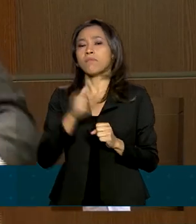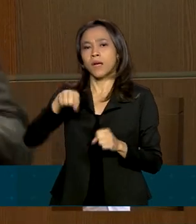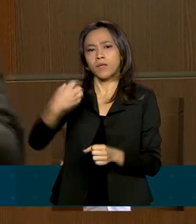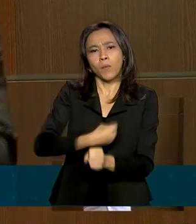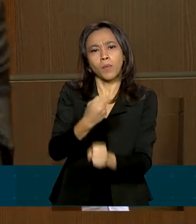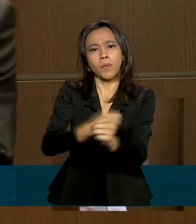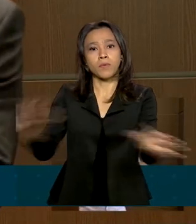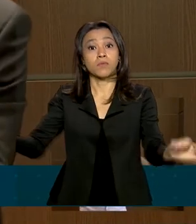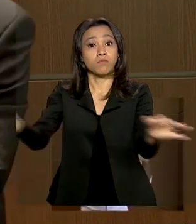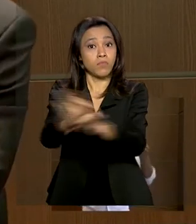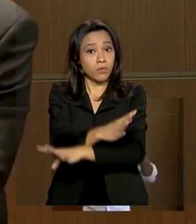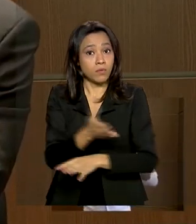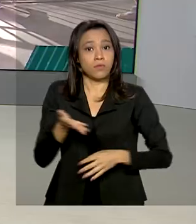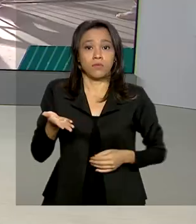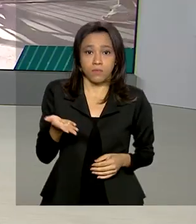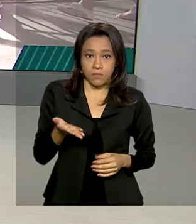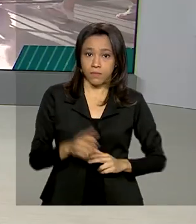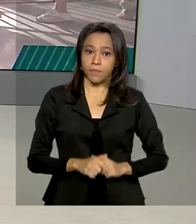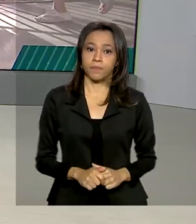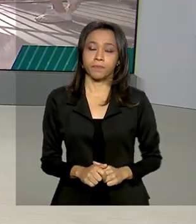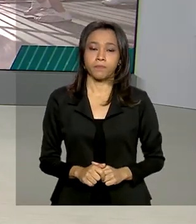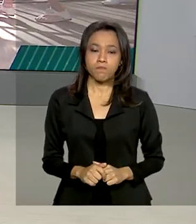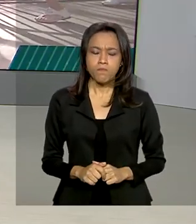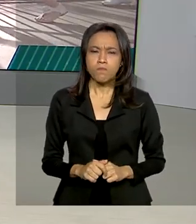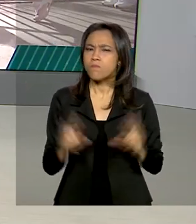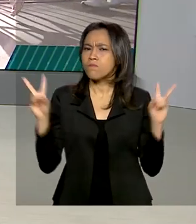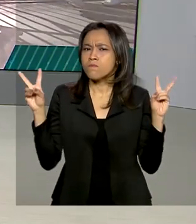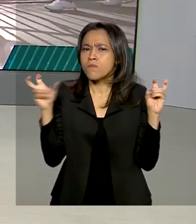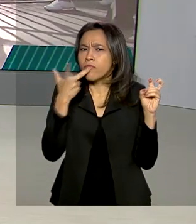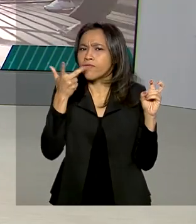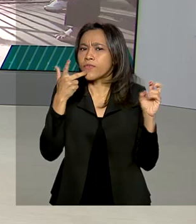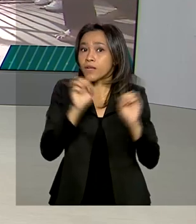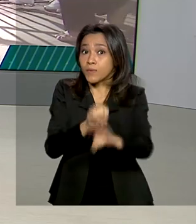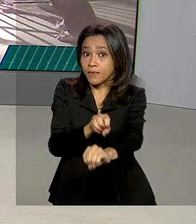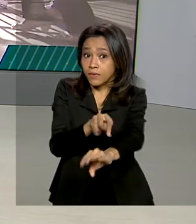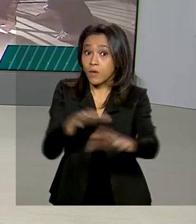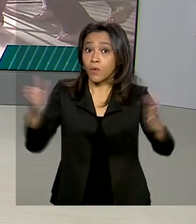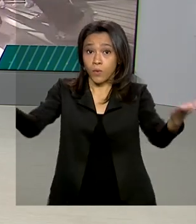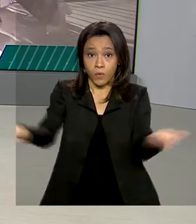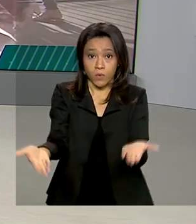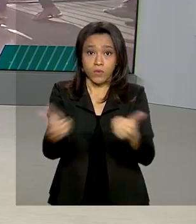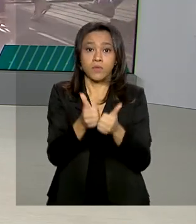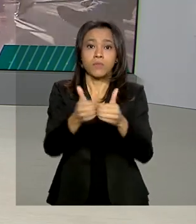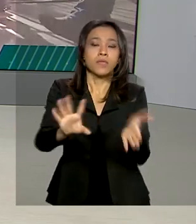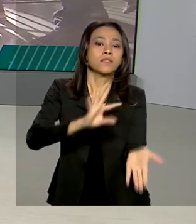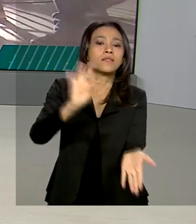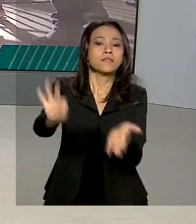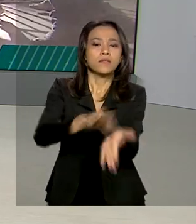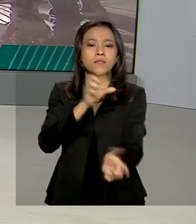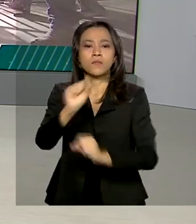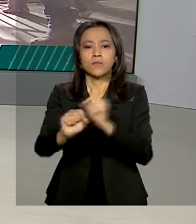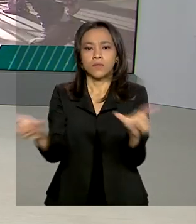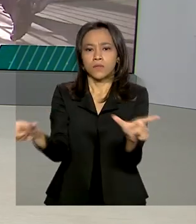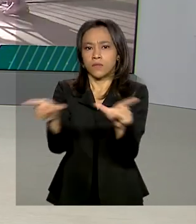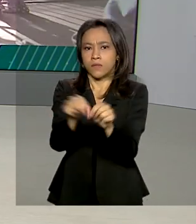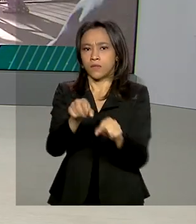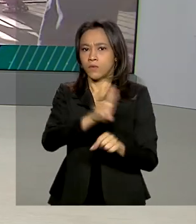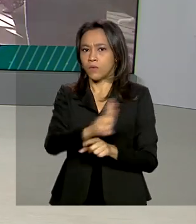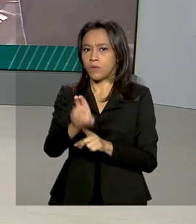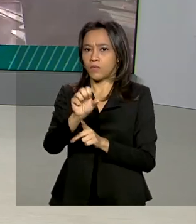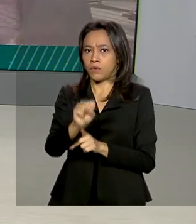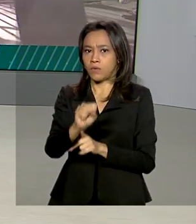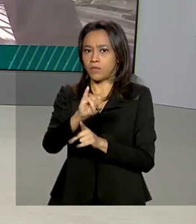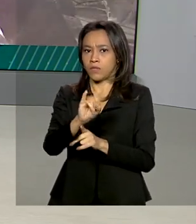obras estejam concluídas. Vamos falar de educação? Começam hoje as inscrições para o Sistema de Seleção Unificada, o